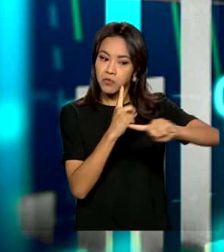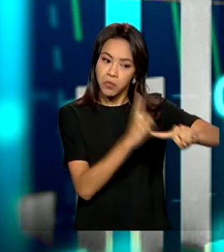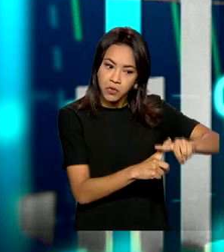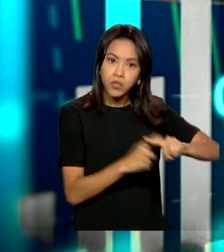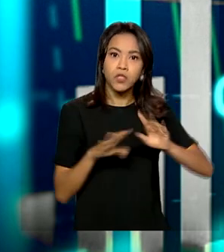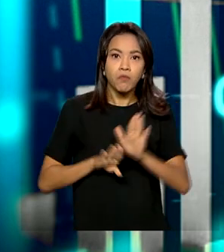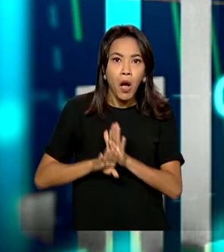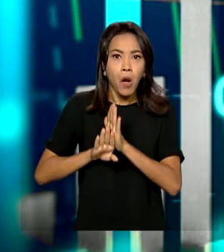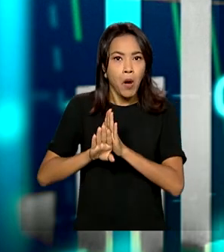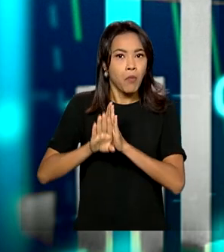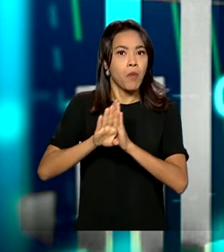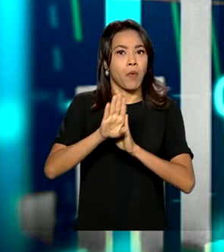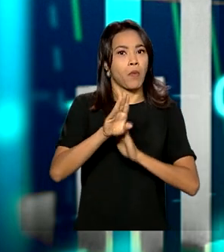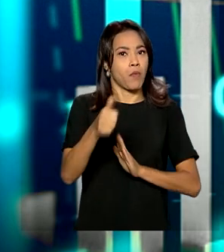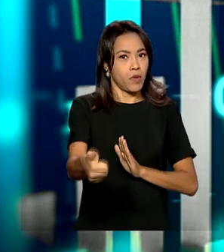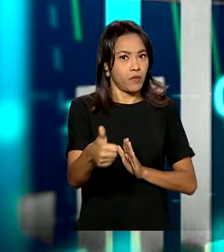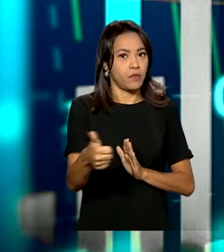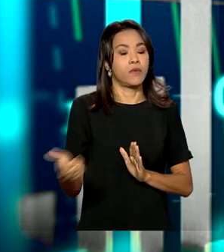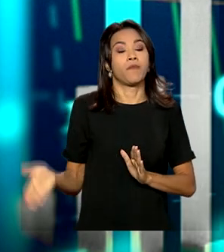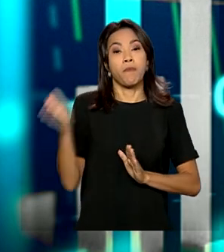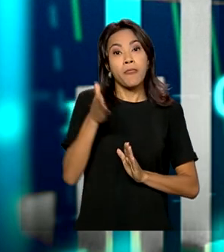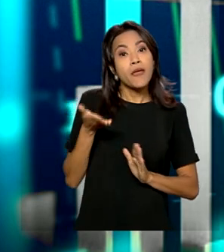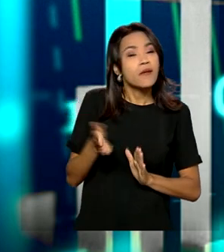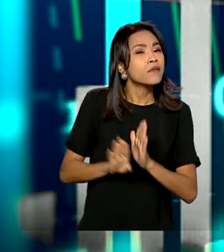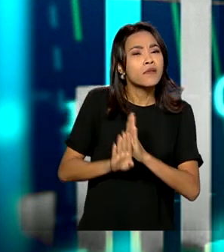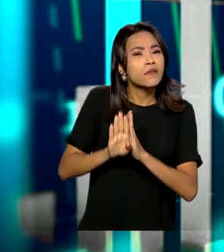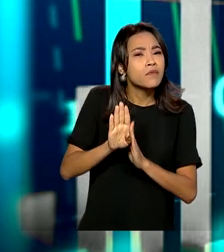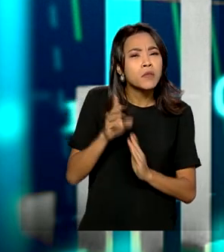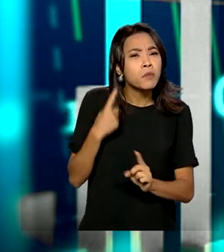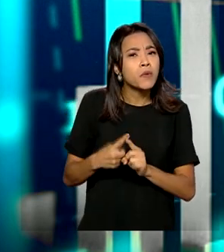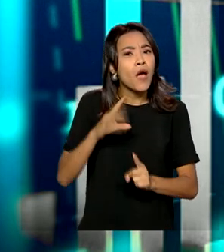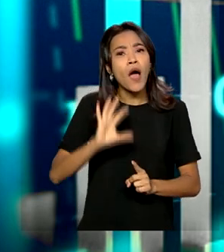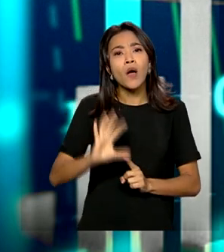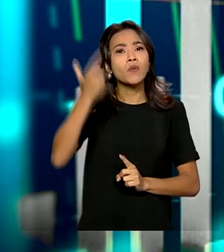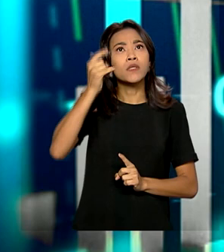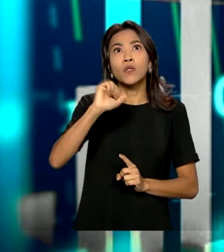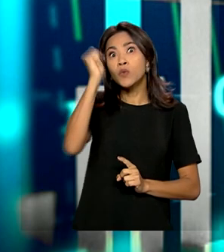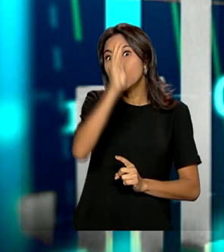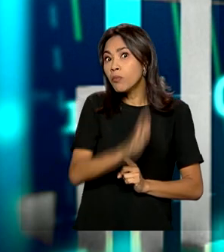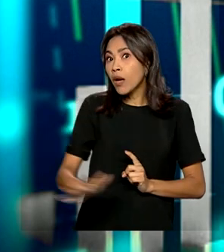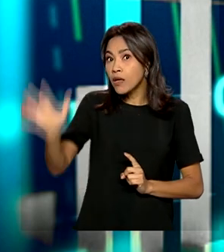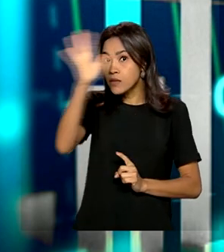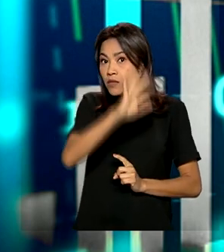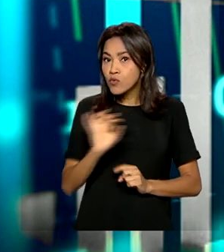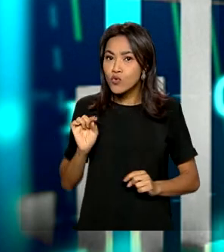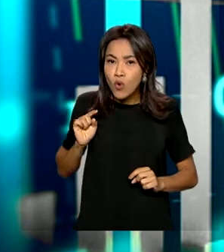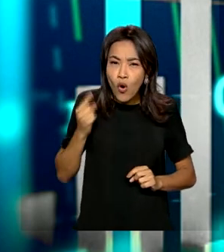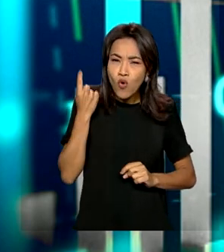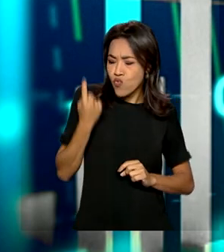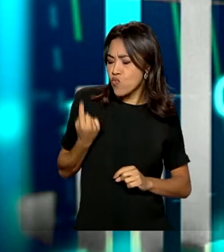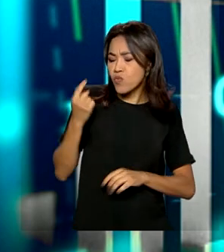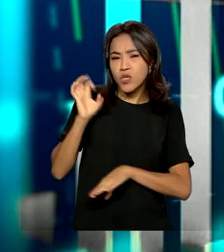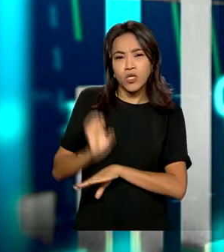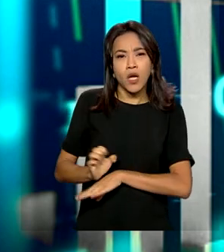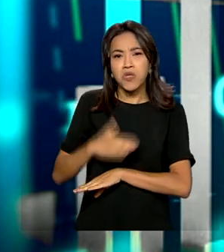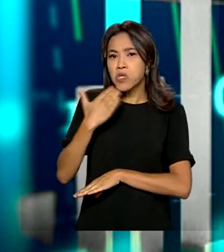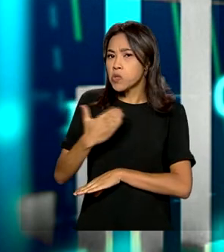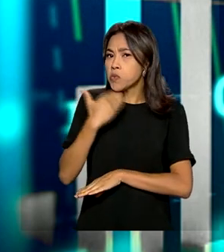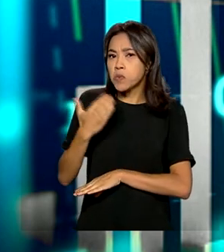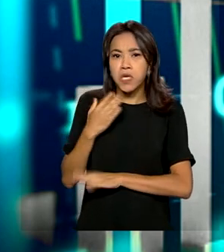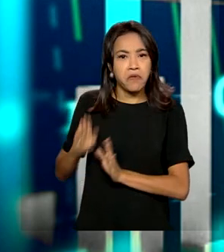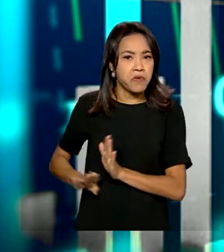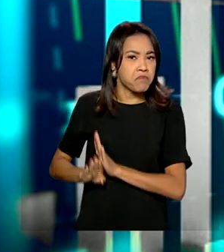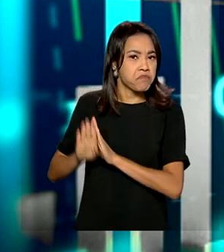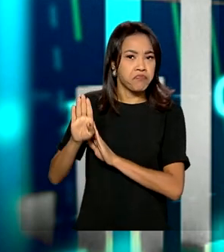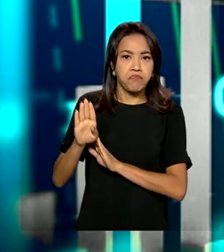Um ponto importante a mencionar é que esse crescimento se deu praticamente em todo o Brasil. Apenas uma unidade da federação não teve crescimento. E